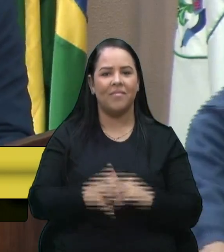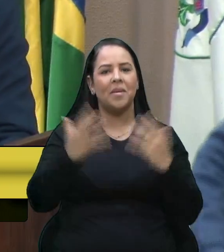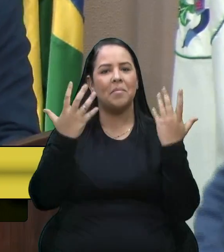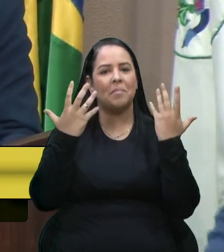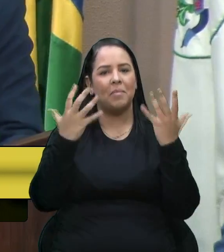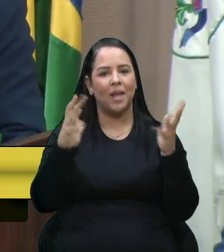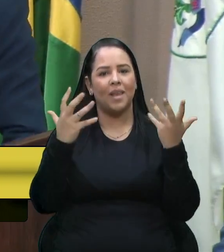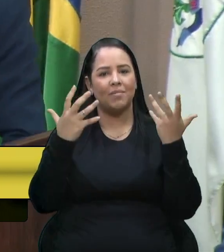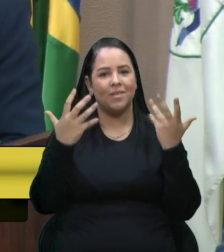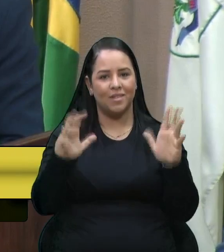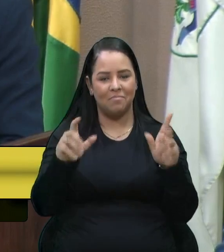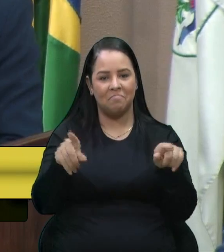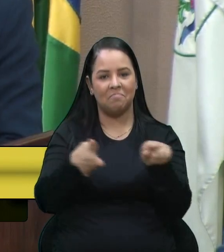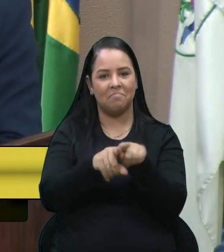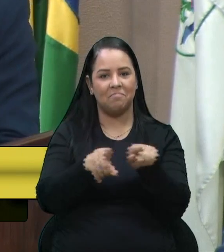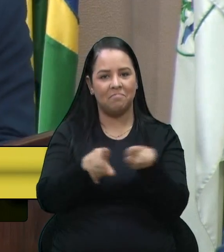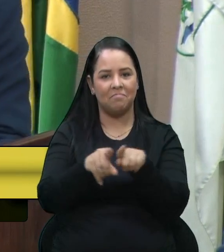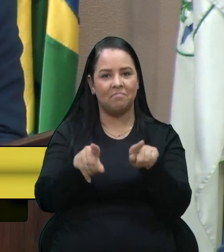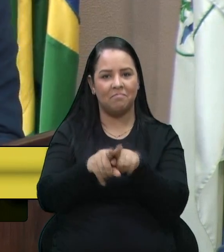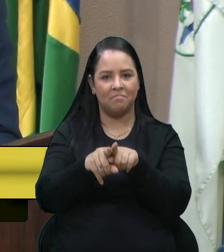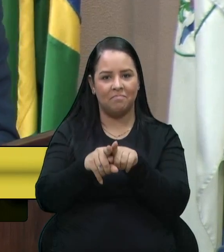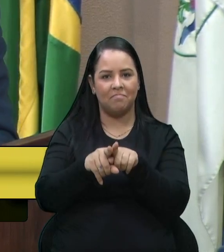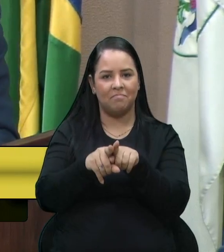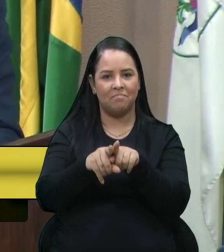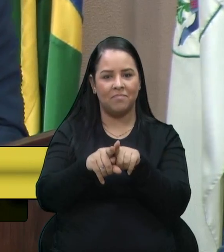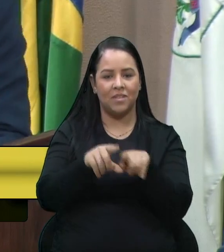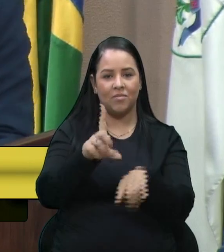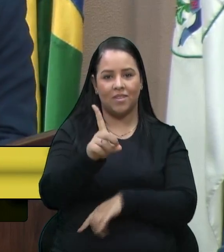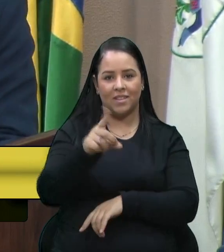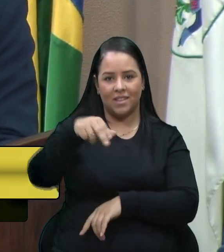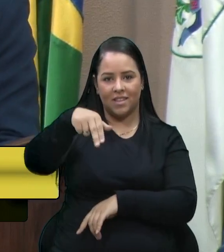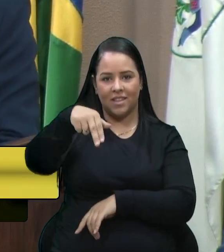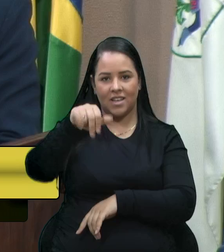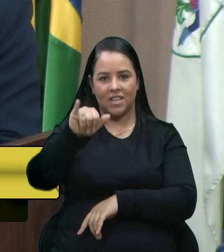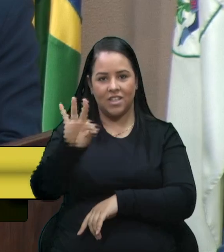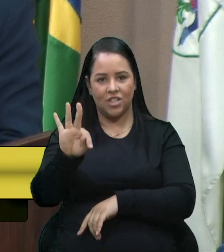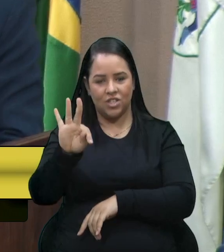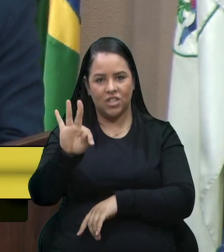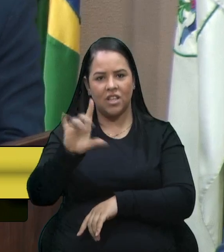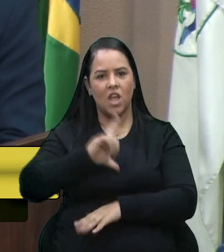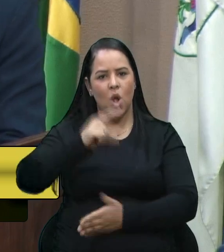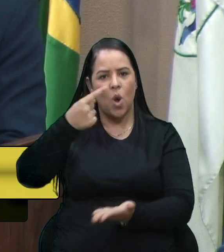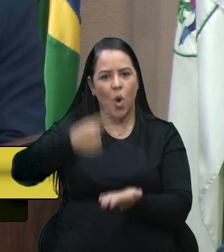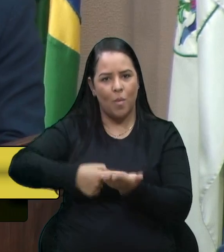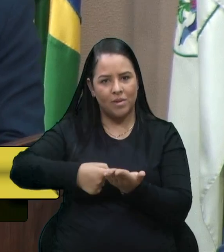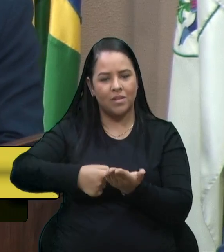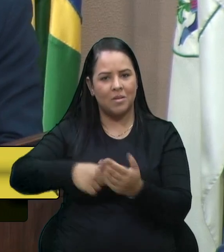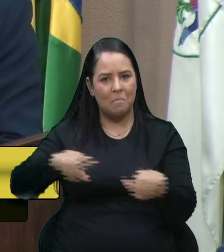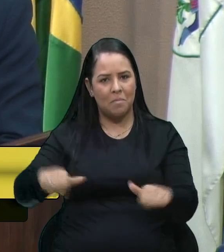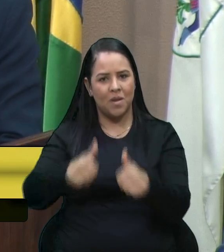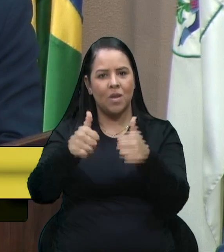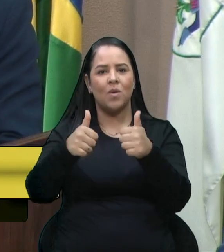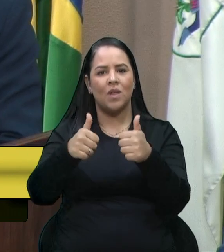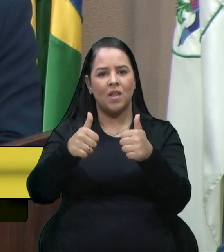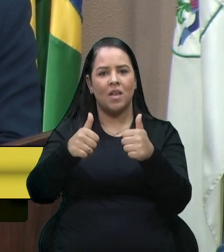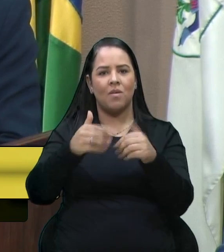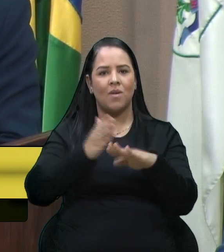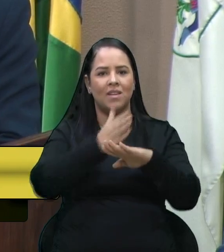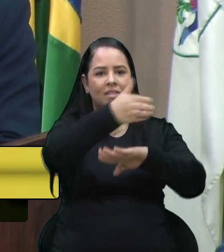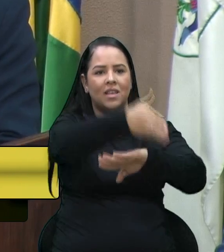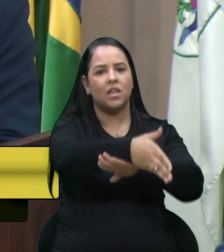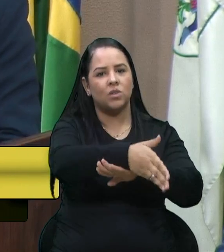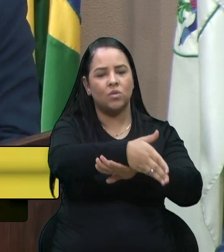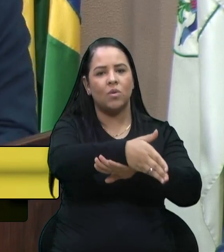Parabenizo também ao DENIT, que se comprometeu em melhorar o acesso ao loteamento do Parque dos